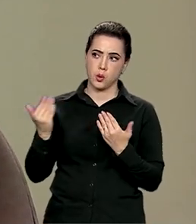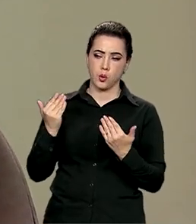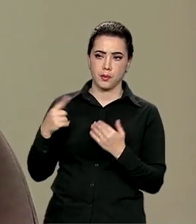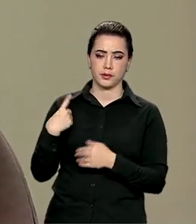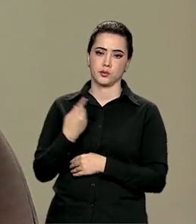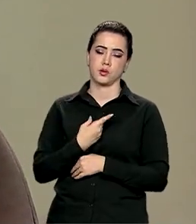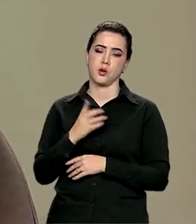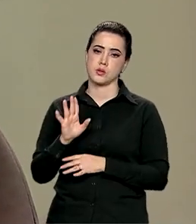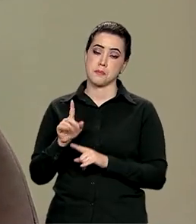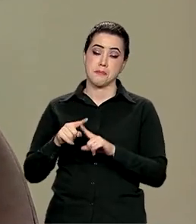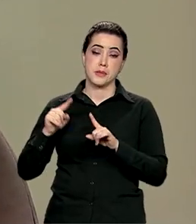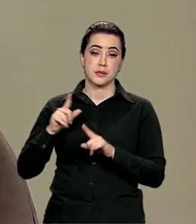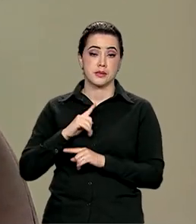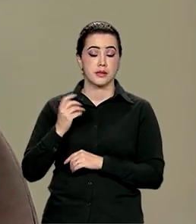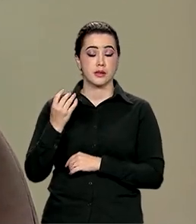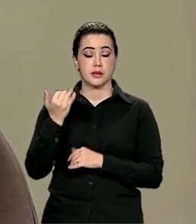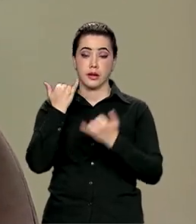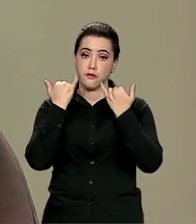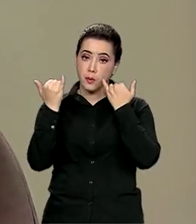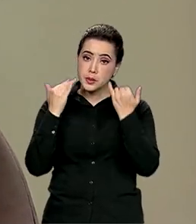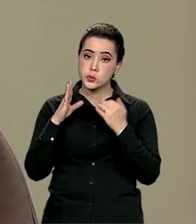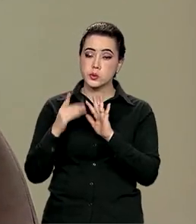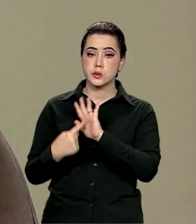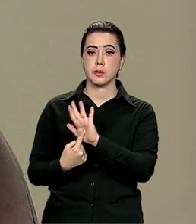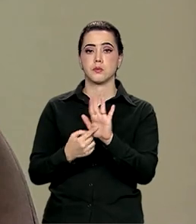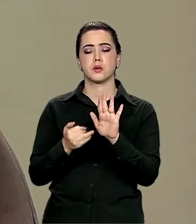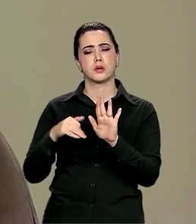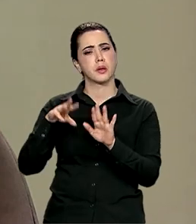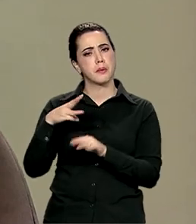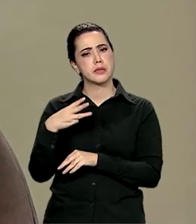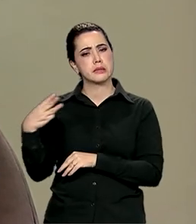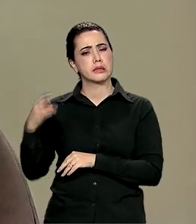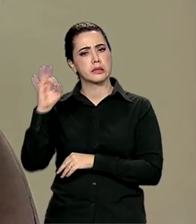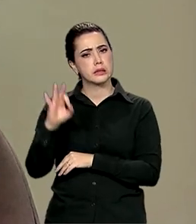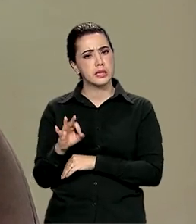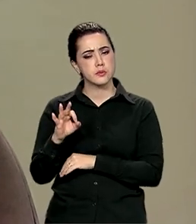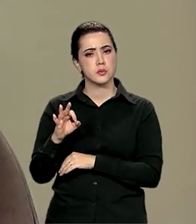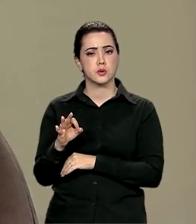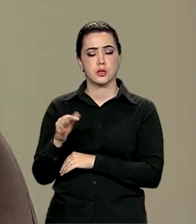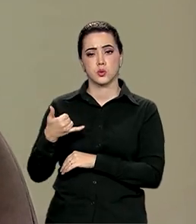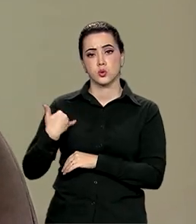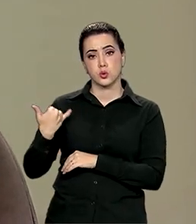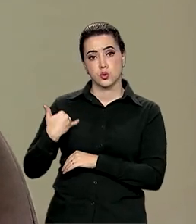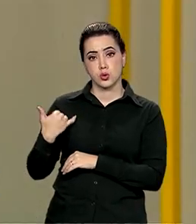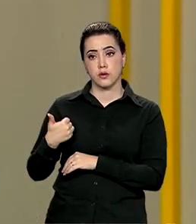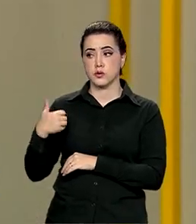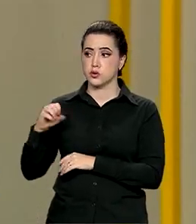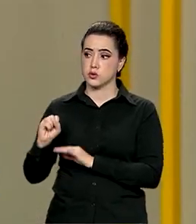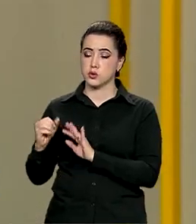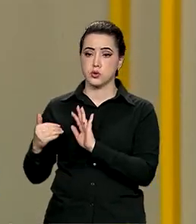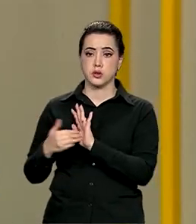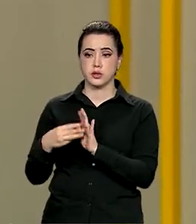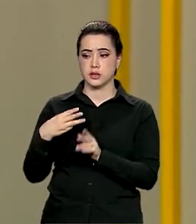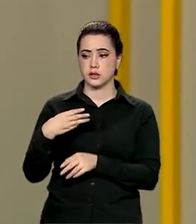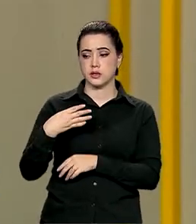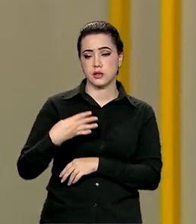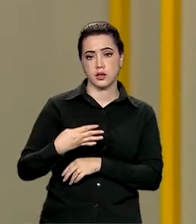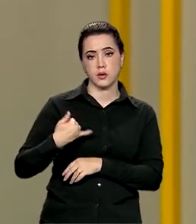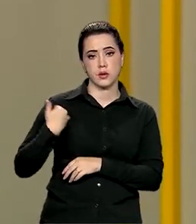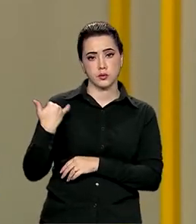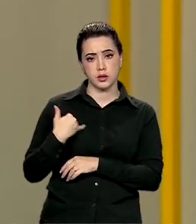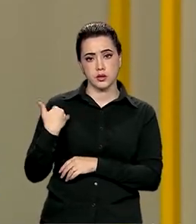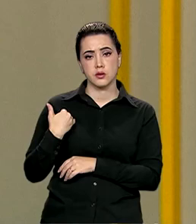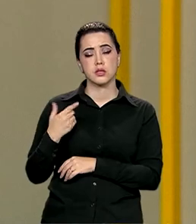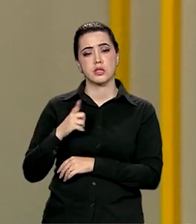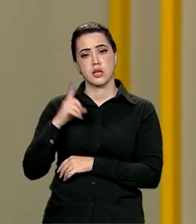nós, mas tem dados mostrando que mais de um terço dos jovens entre 18 e 24 anos têm dificuldade tanto de